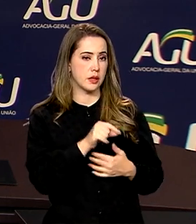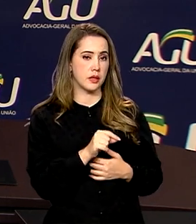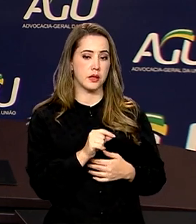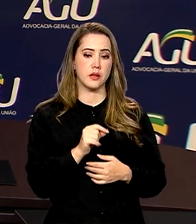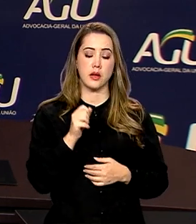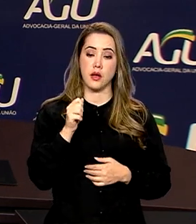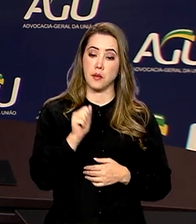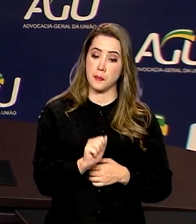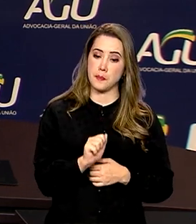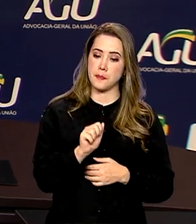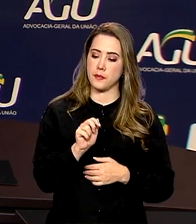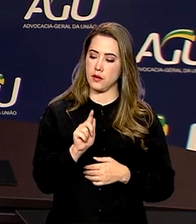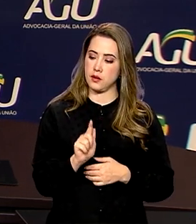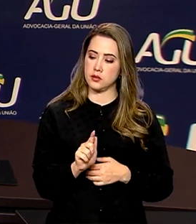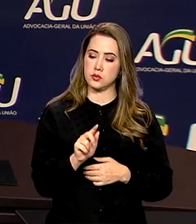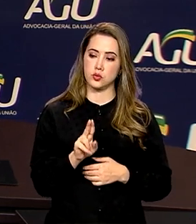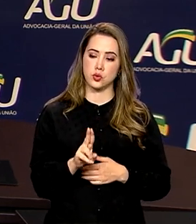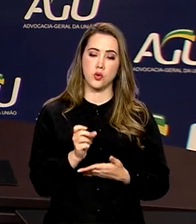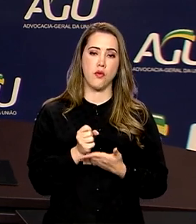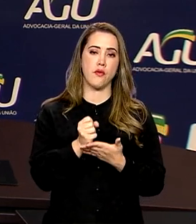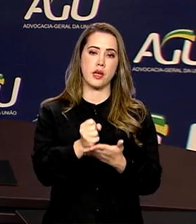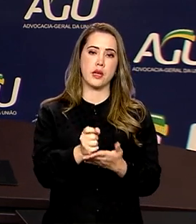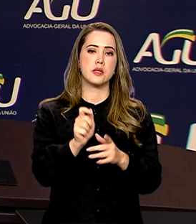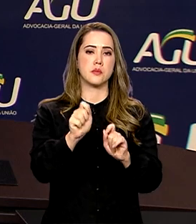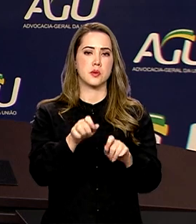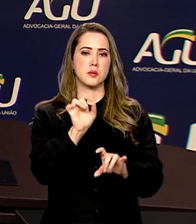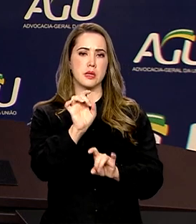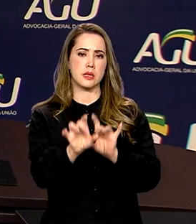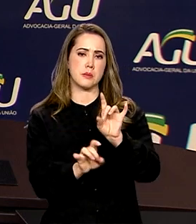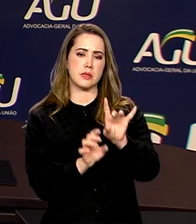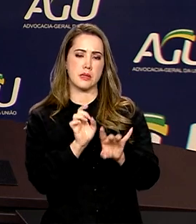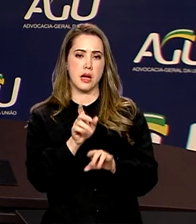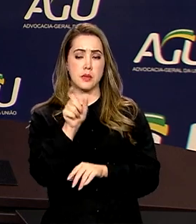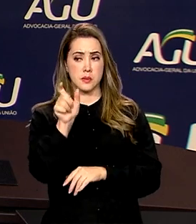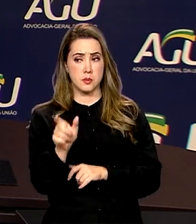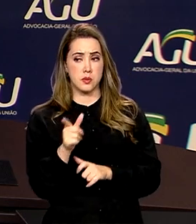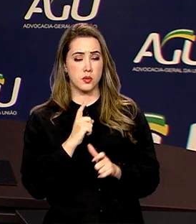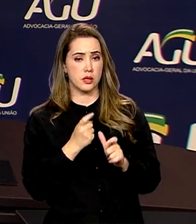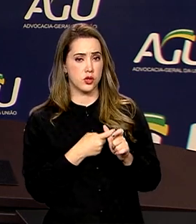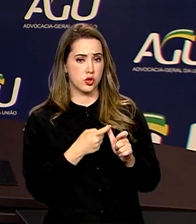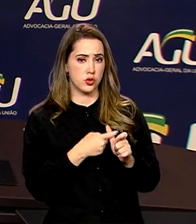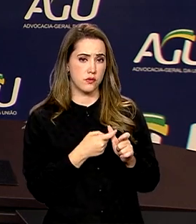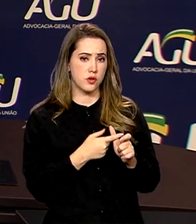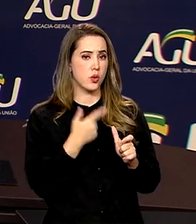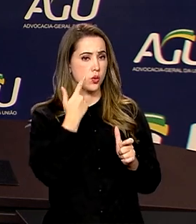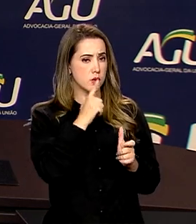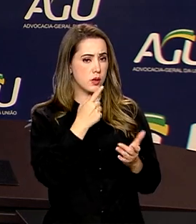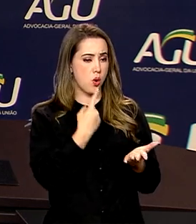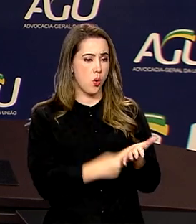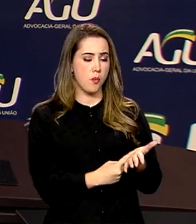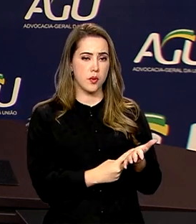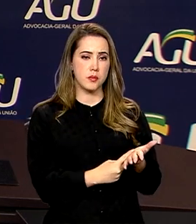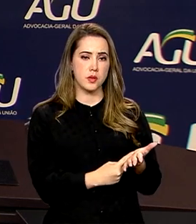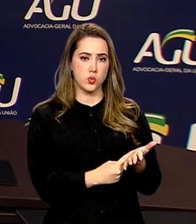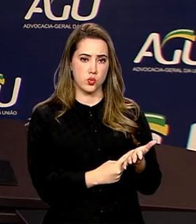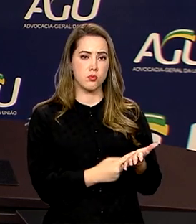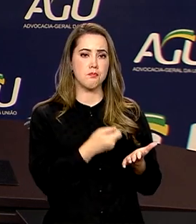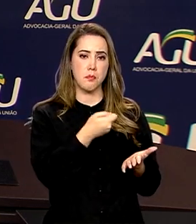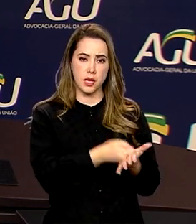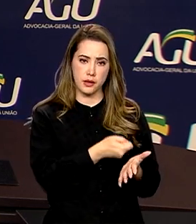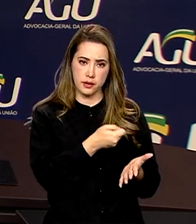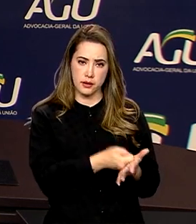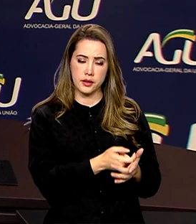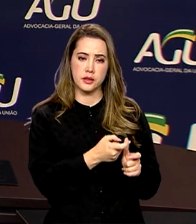União, a AGU, vai oferecer condições especiais para que os devedores fechem o acordo e saiam do vermelho.